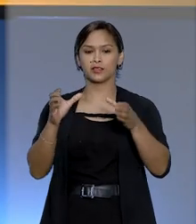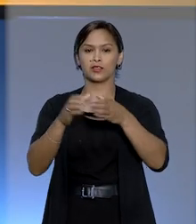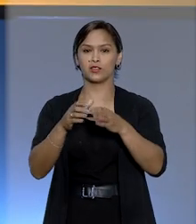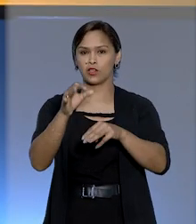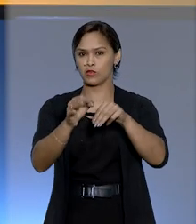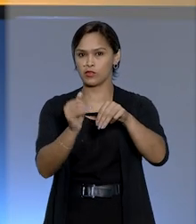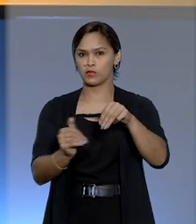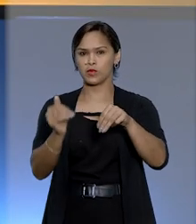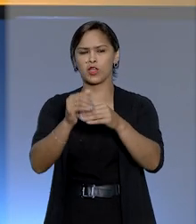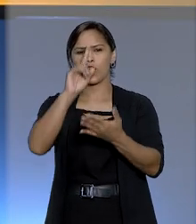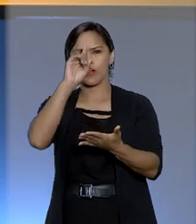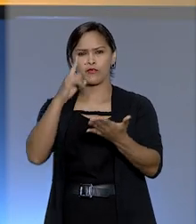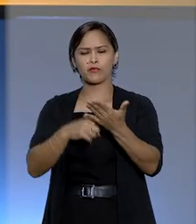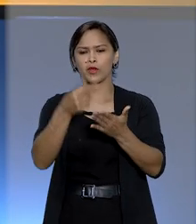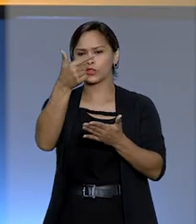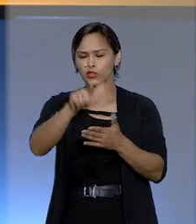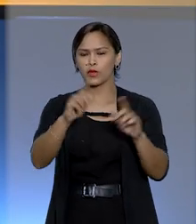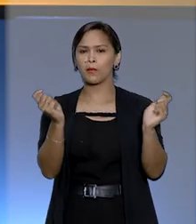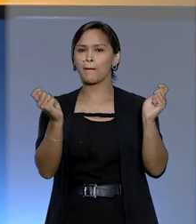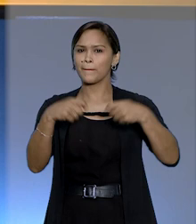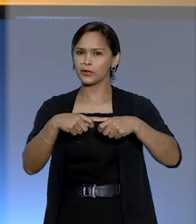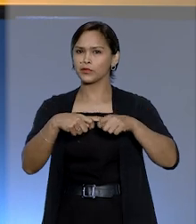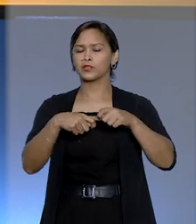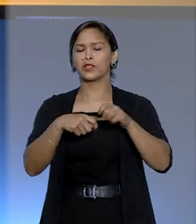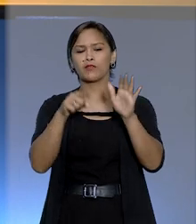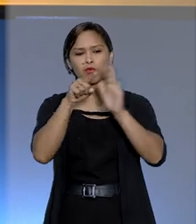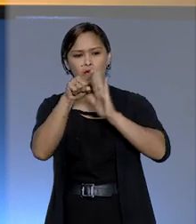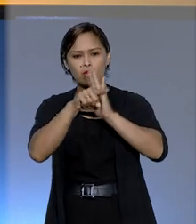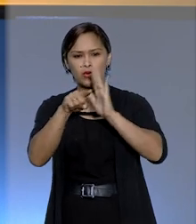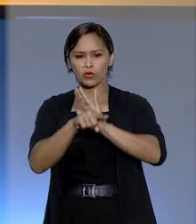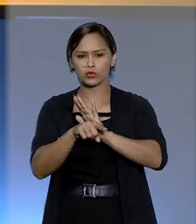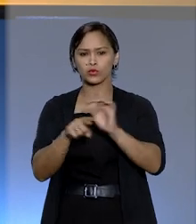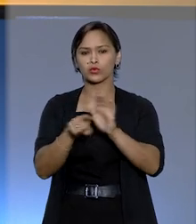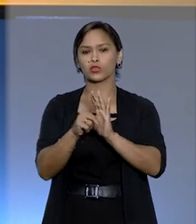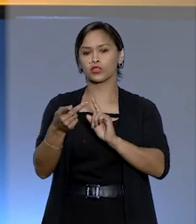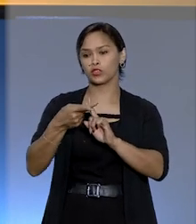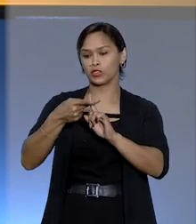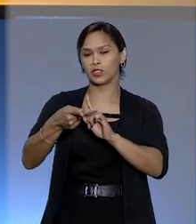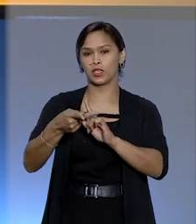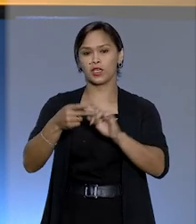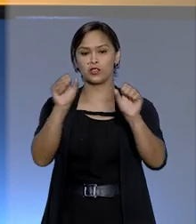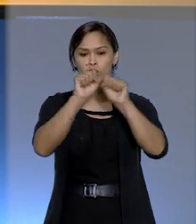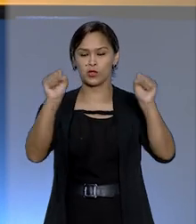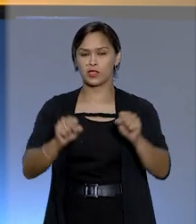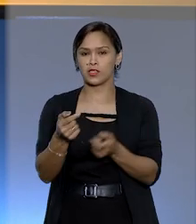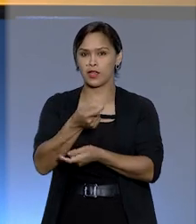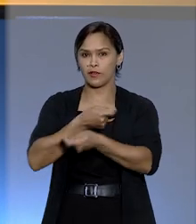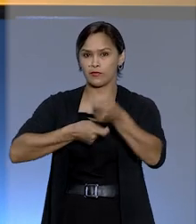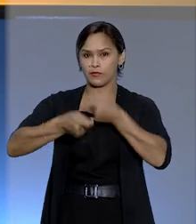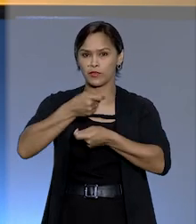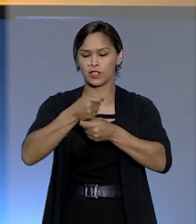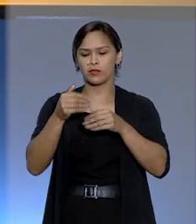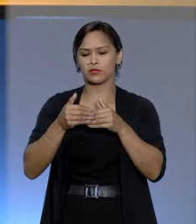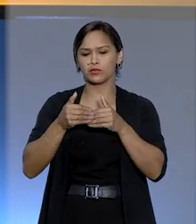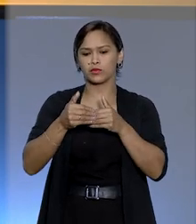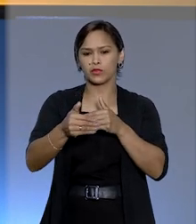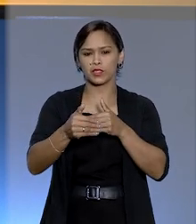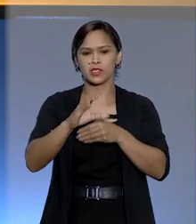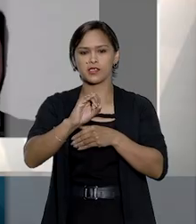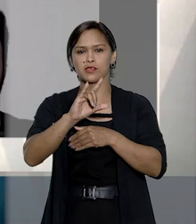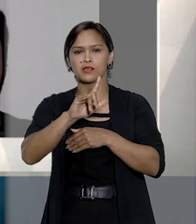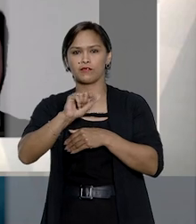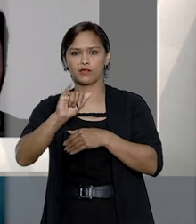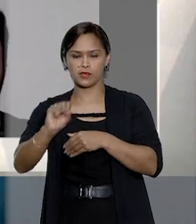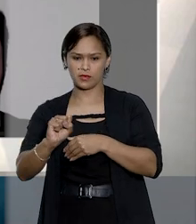os ministros reafirmaram que é possível consulta ao cadastro de clientes do sistema financeiro em procedimentos cíveis.